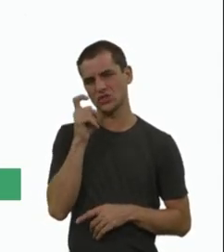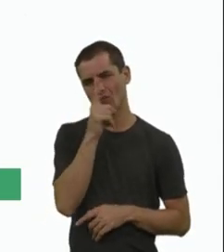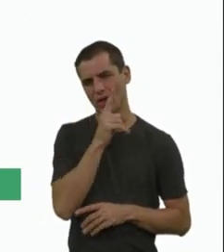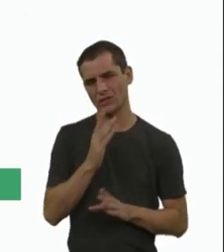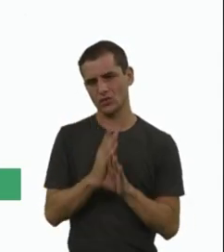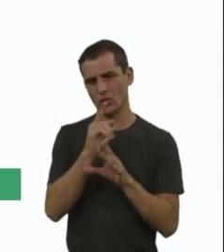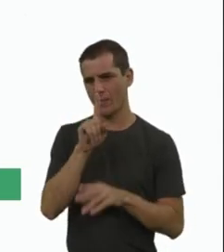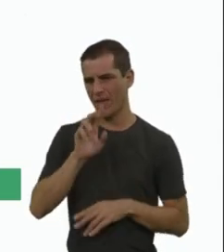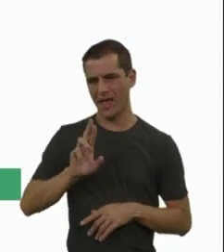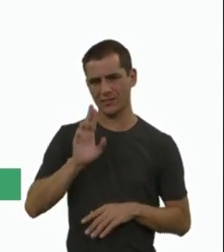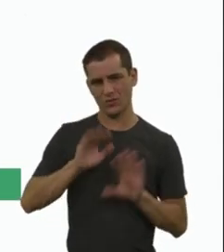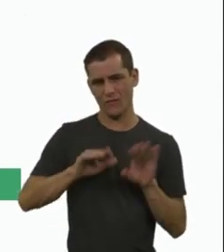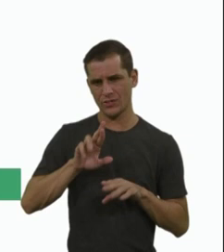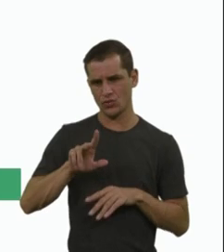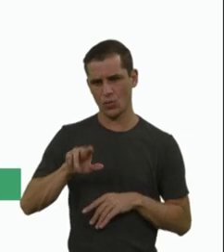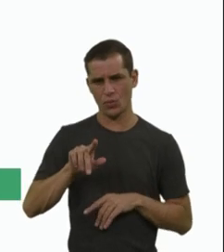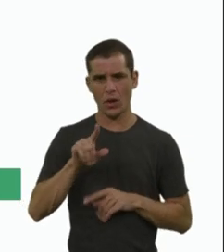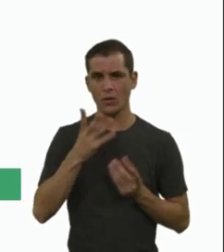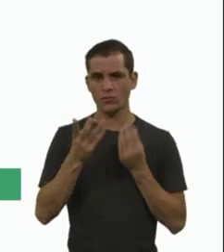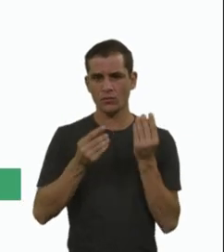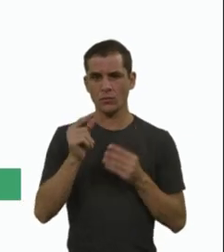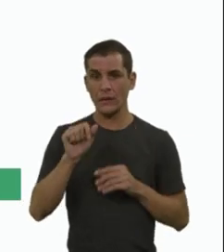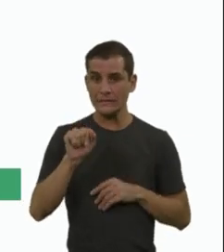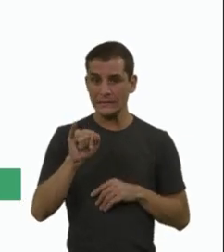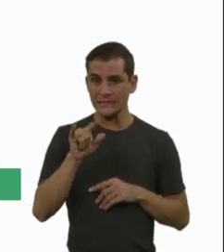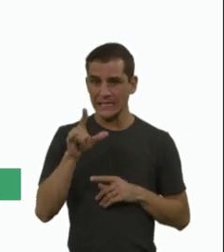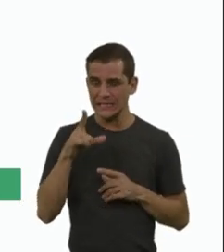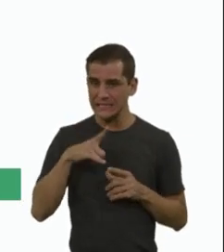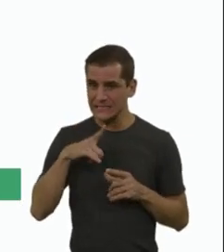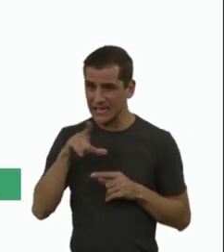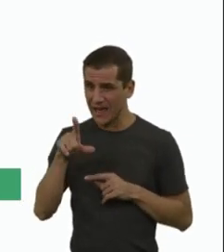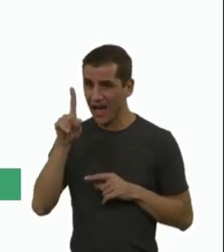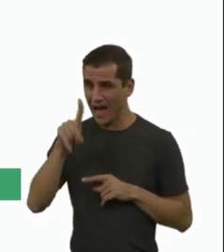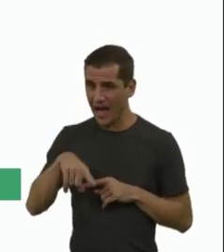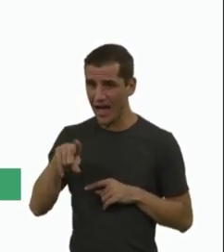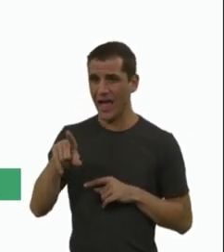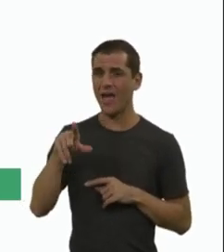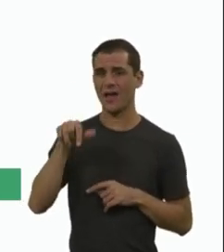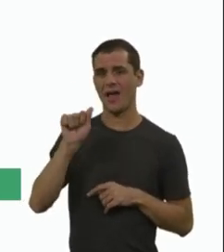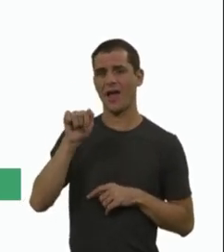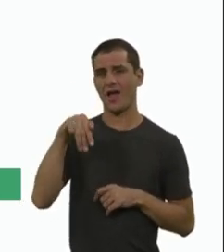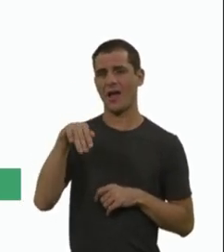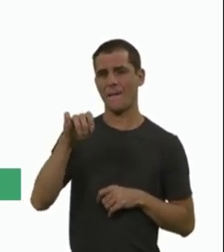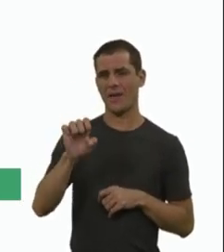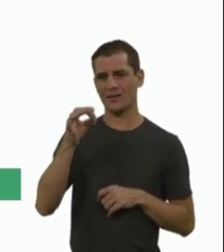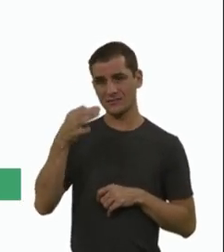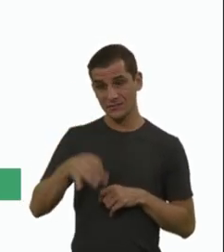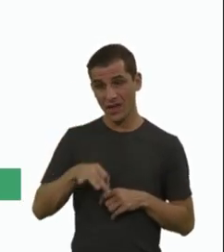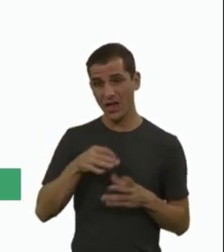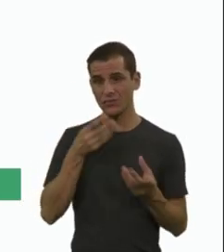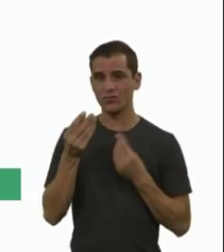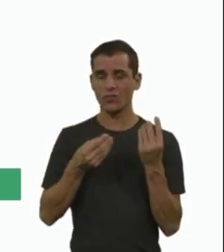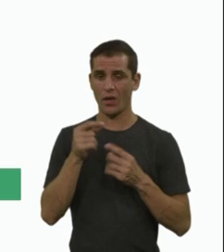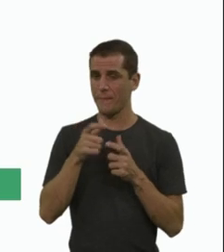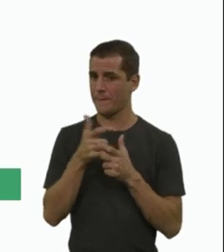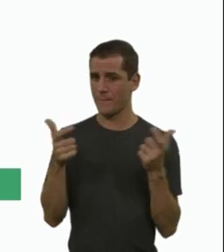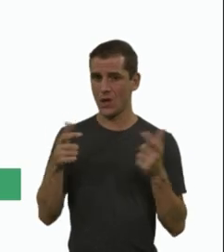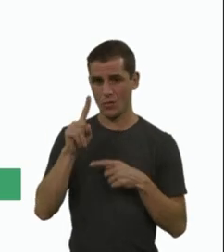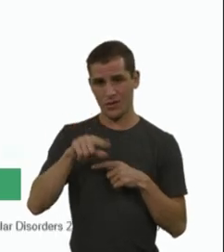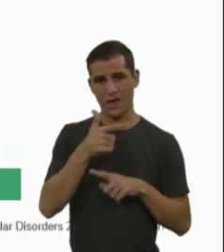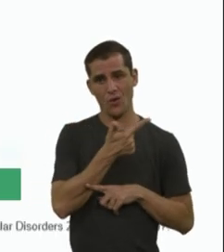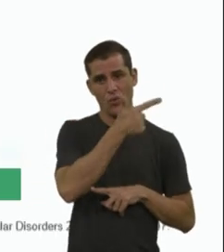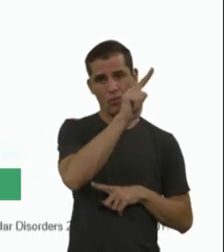forem consanguíneos e se o fenótipo for muito sugestivo de AMA, né, porque na grande maioria das vezes vai ser uma outra